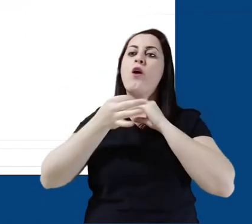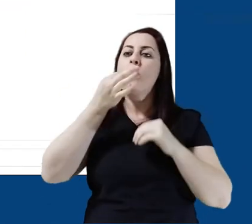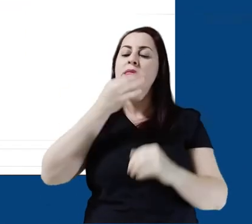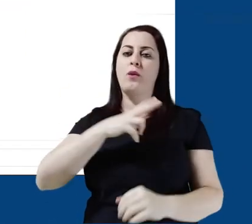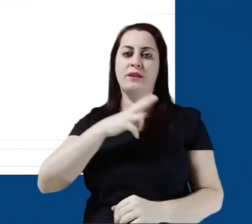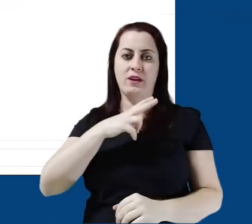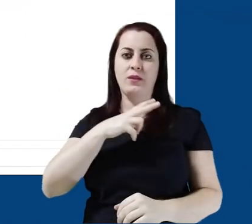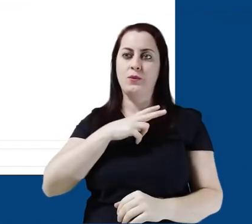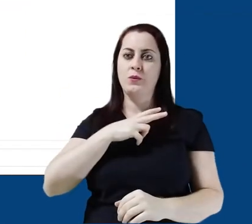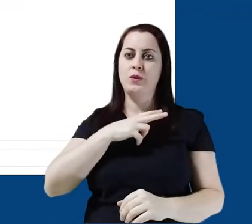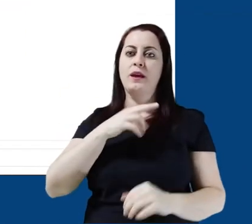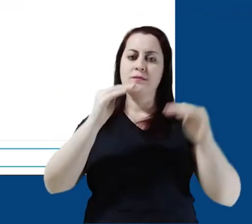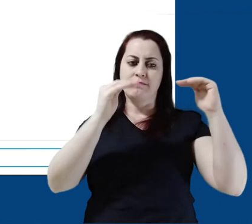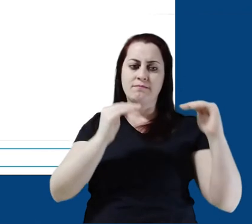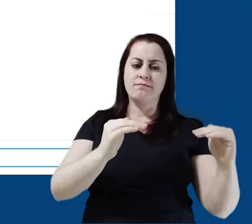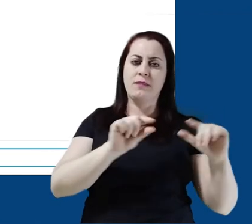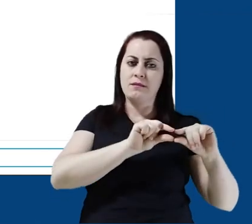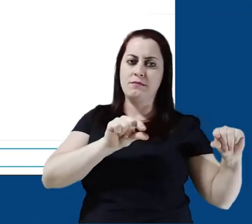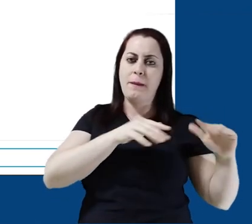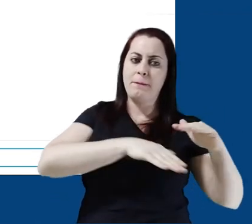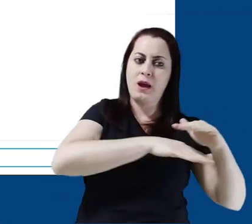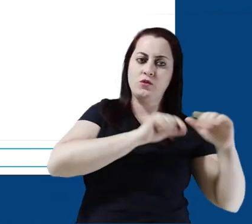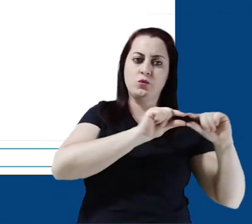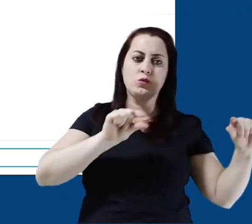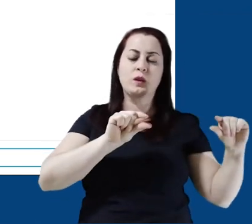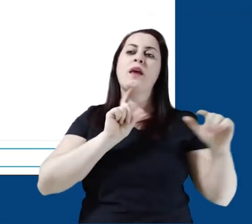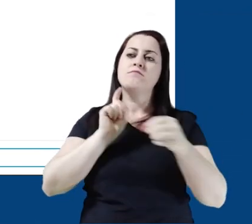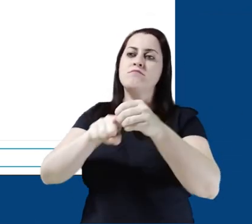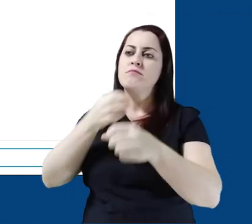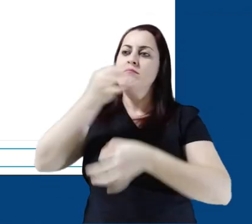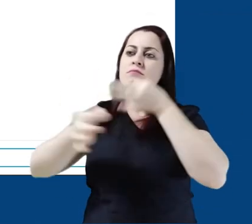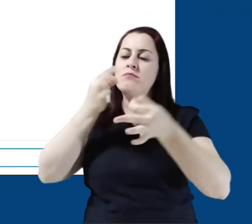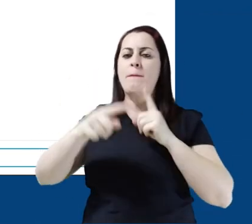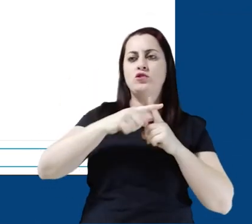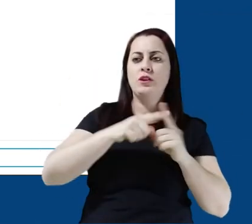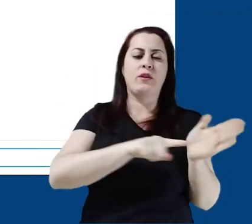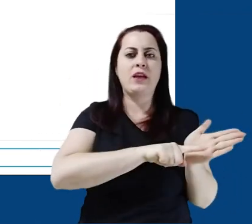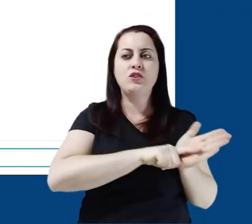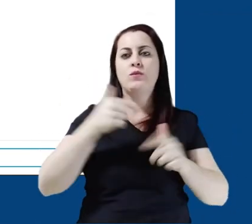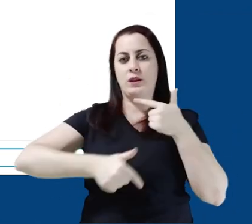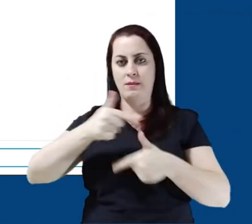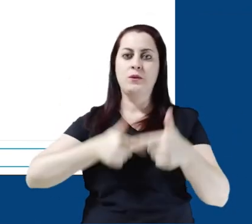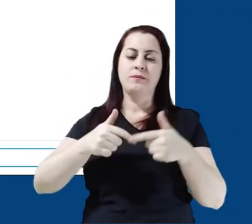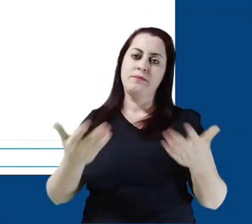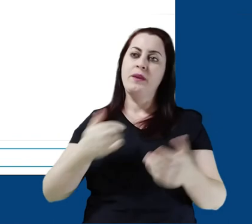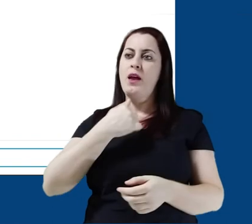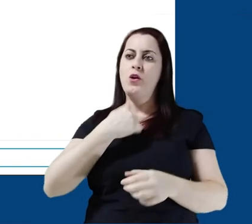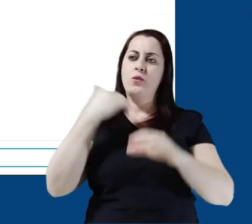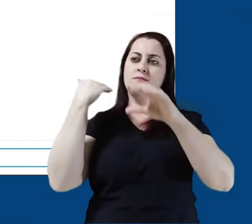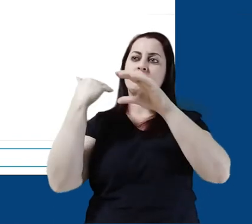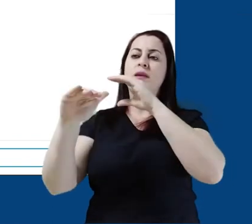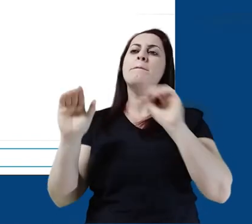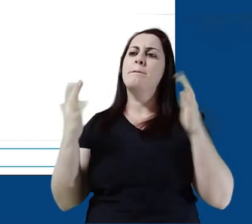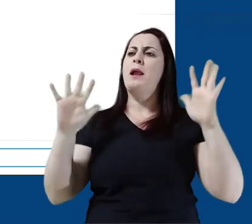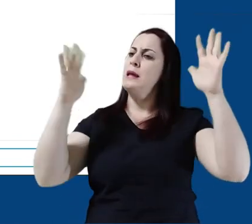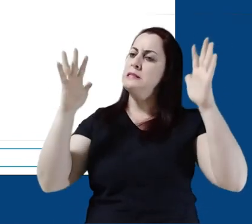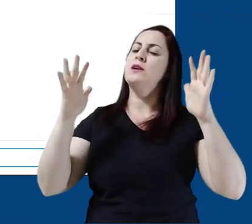possibilidade de enviar um comentário privado no campo mais inferior da página, dando feedback, explicando os pontos positivos e negativos do trabalho. No